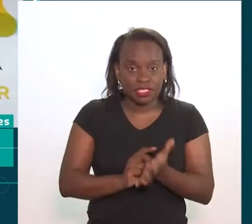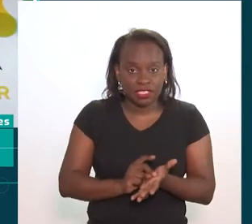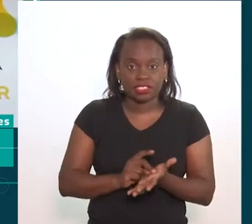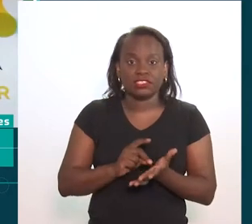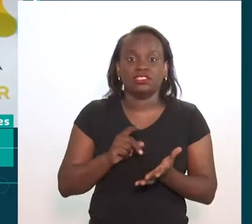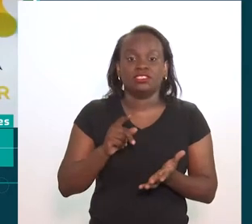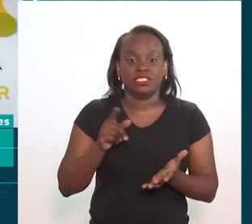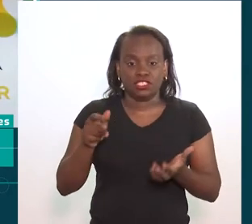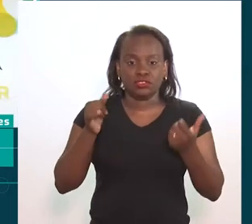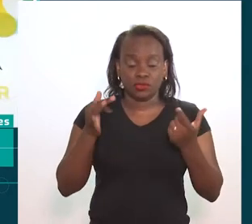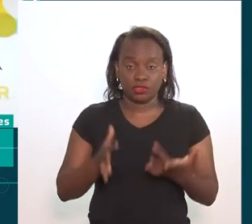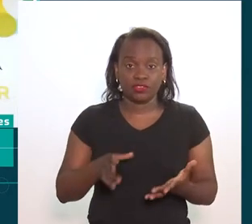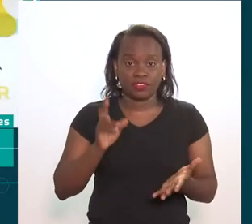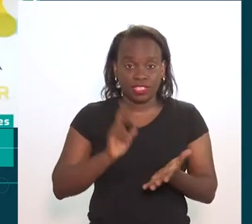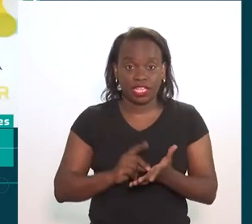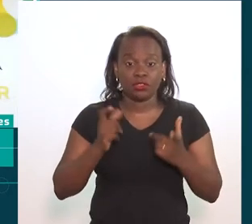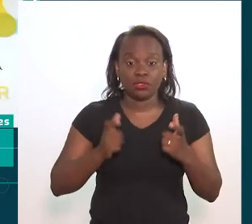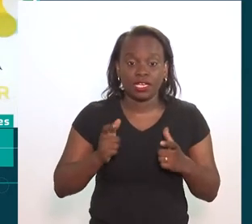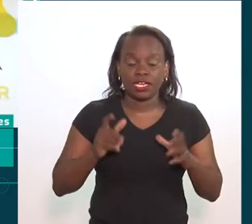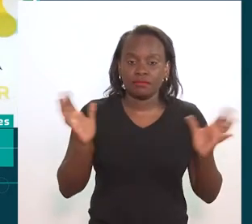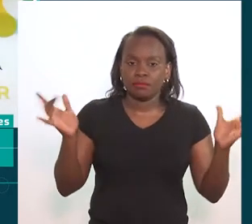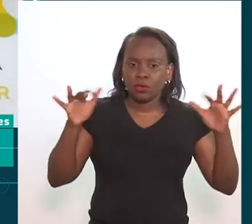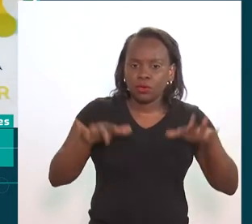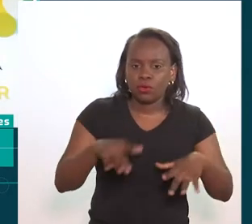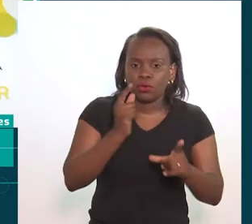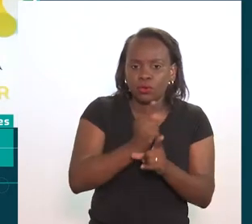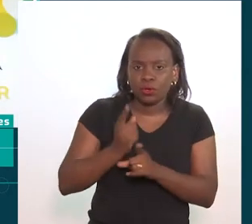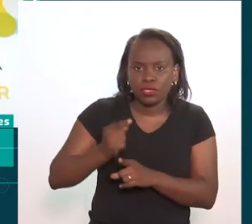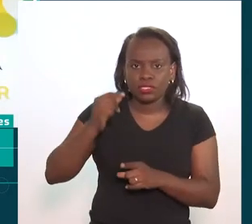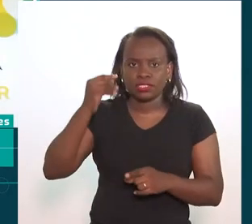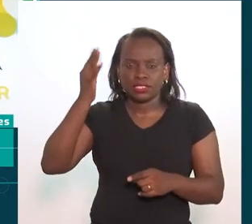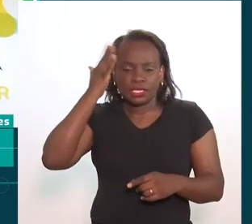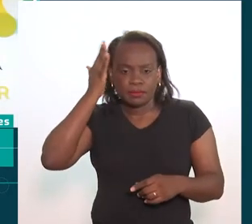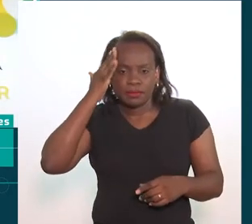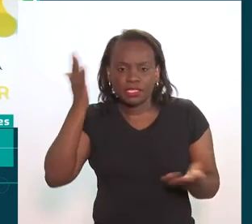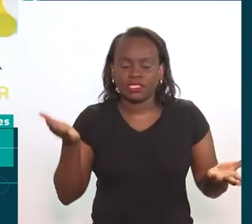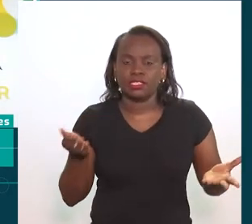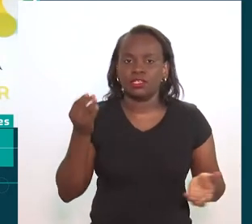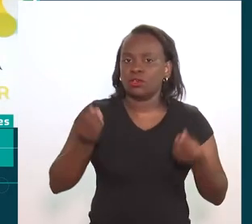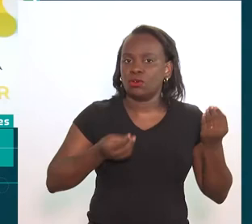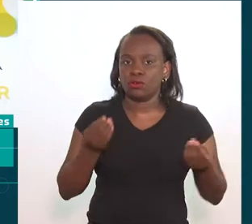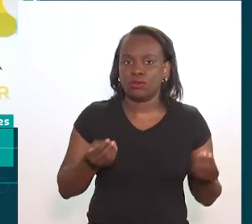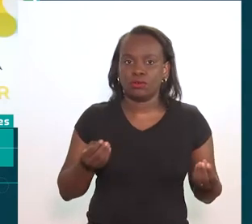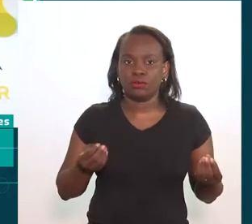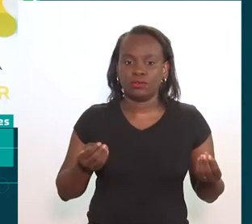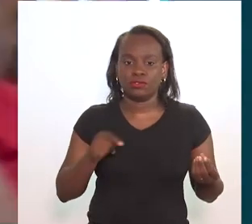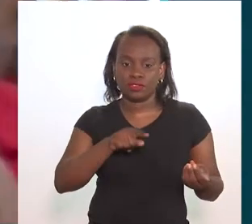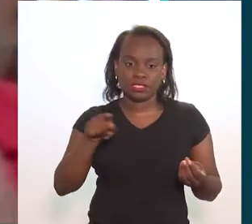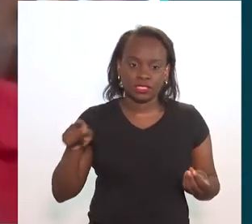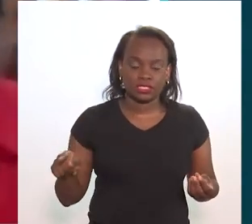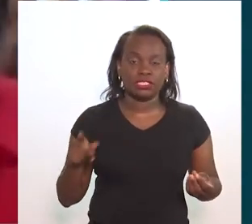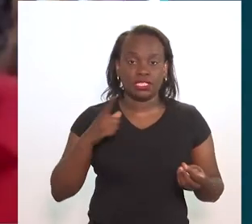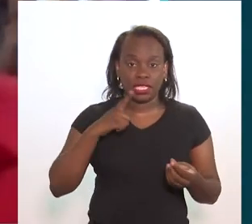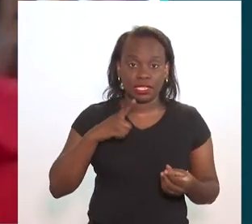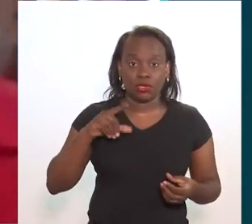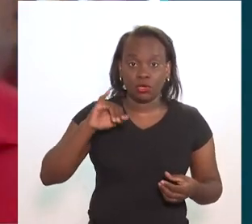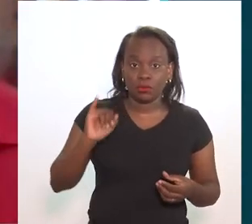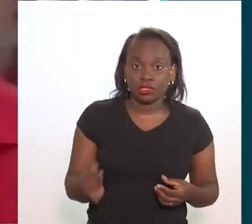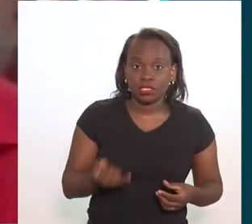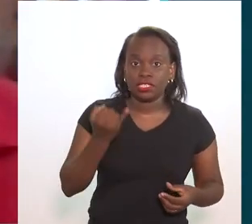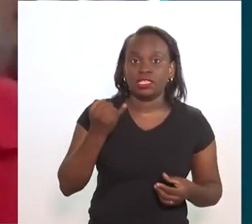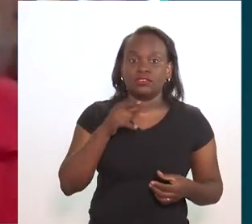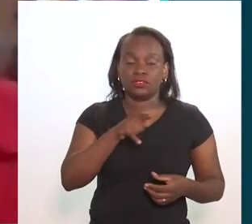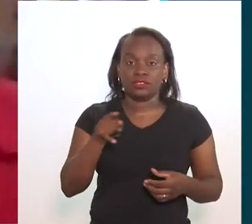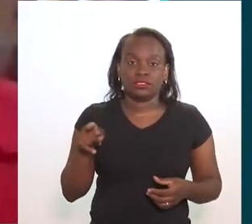mostra como que esses lugares, realmente, como o Luiz falou, como que esses lugares de encontro, de saberes,